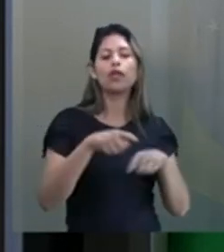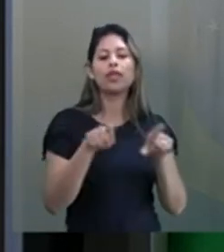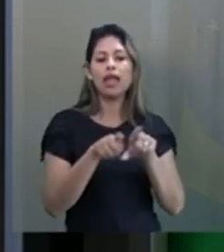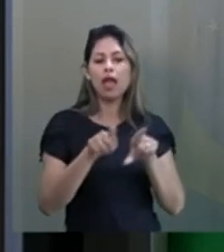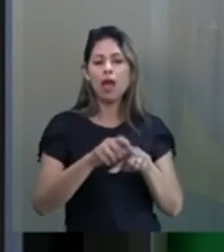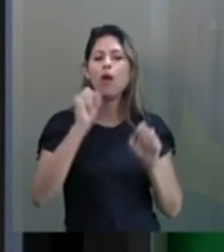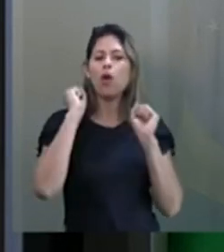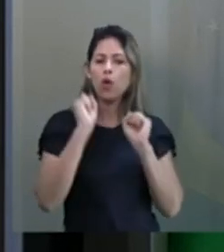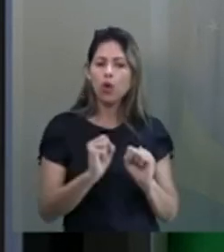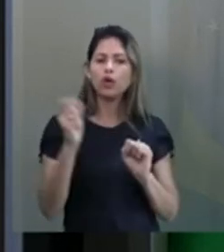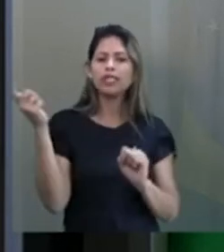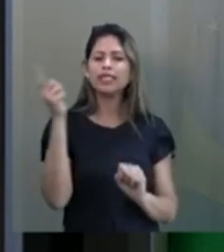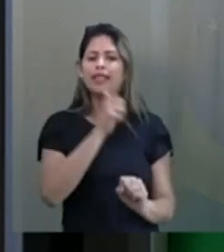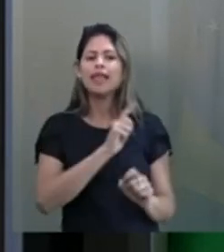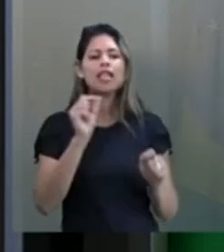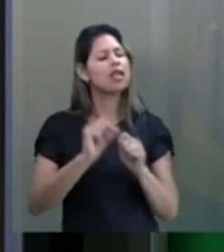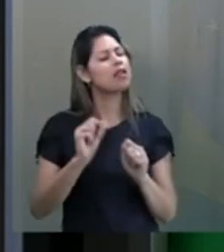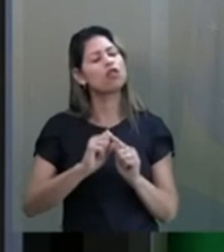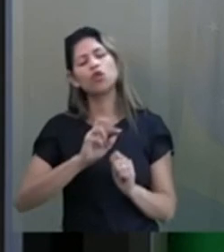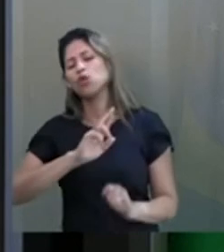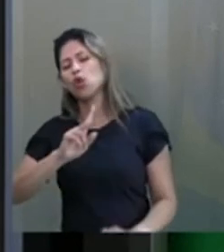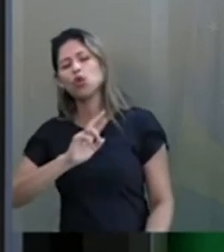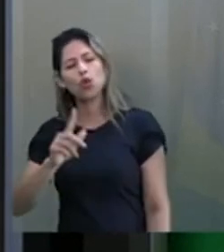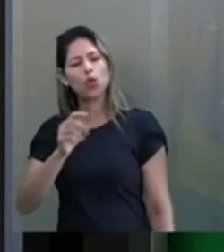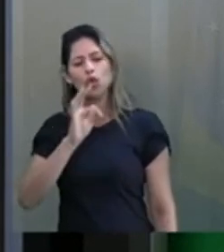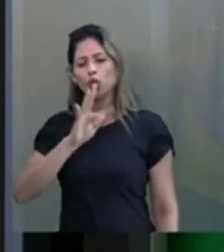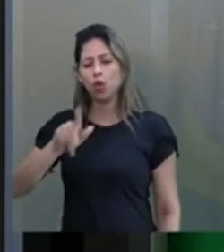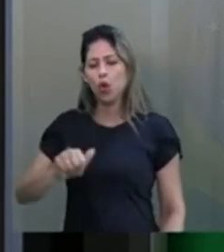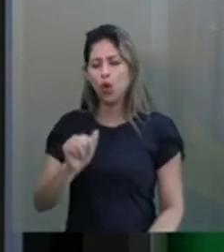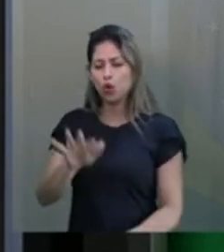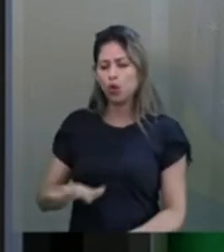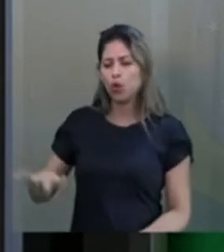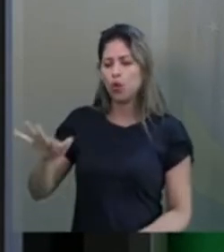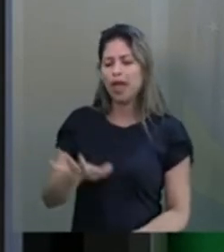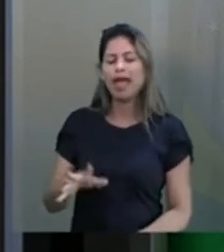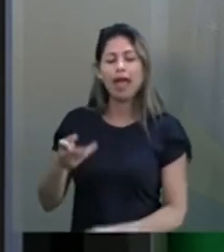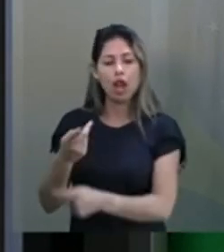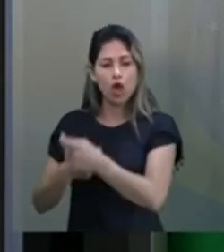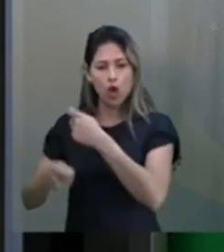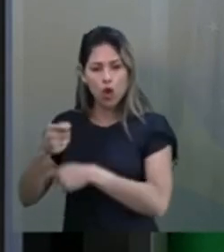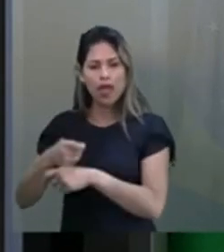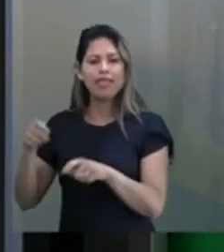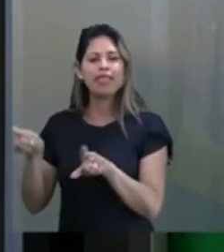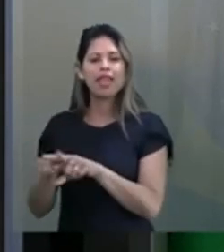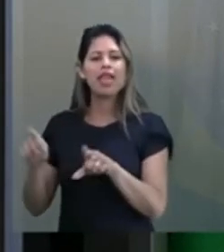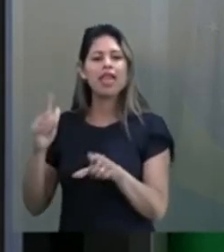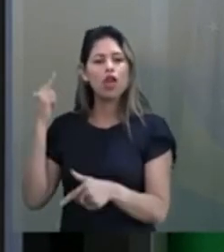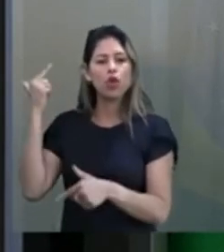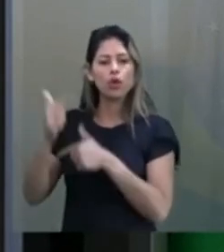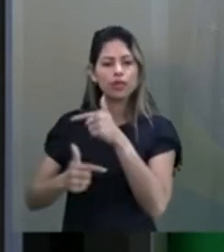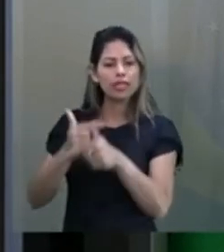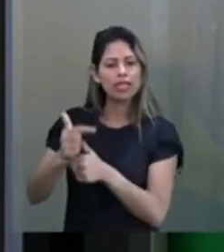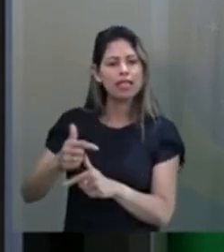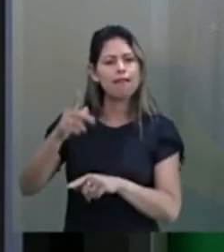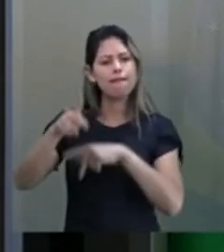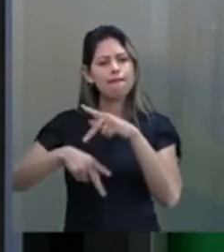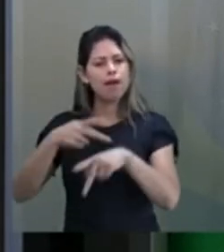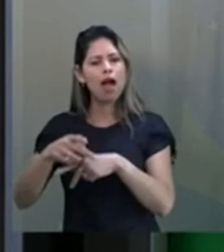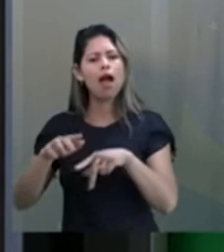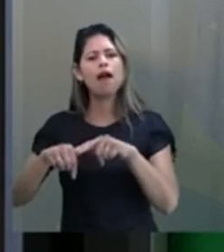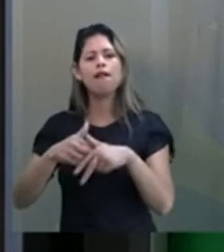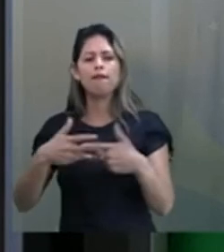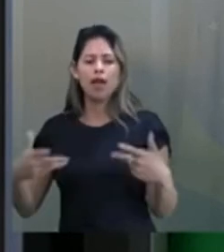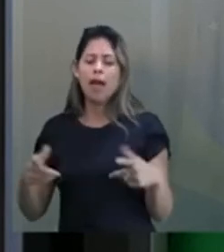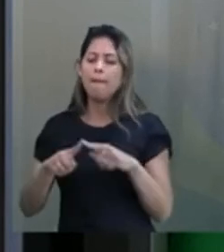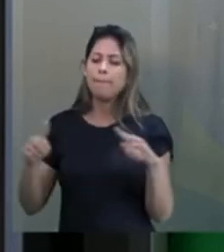Marcelo Van Hatten, e não para todos os setores da economia. O deputado Alexis emprega muita gente e sabe que deveria ter também a sua